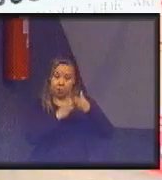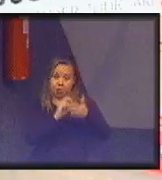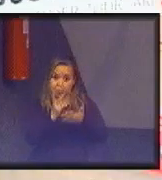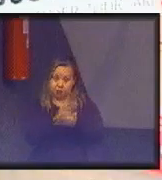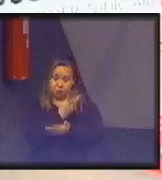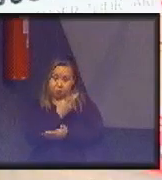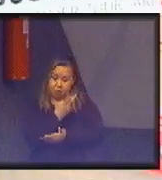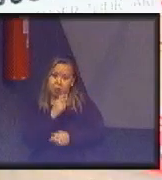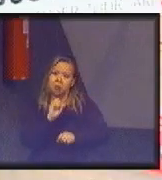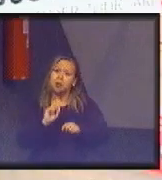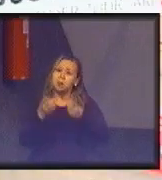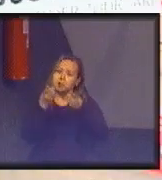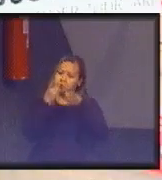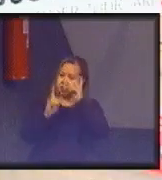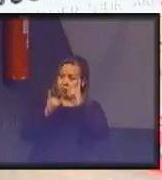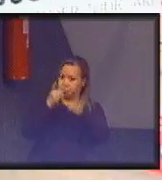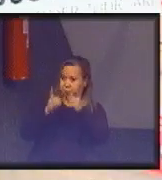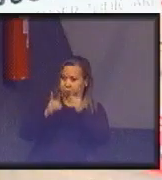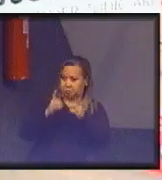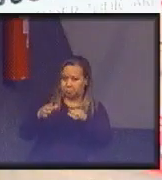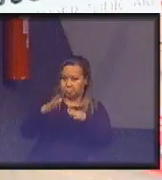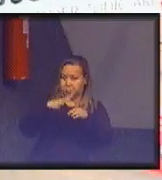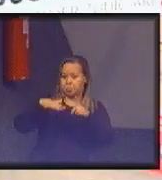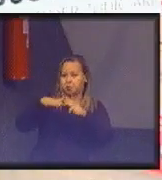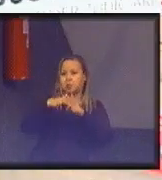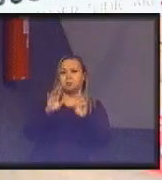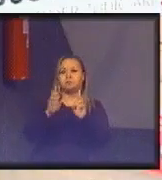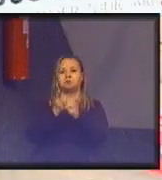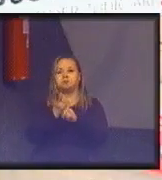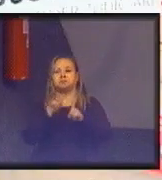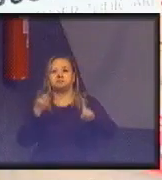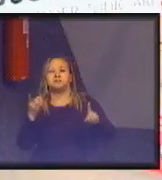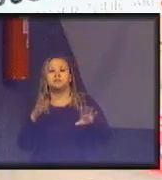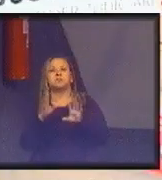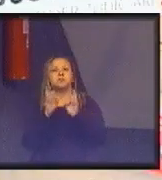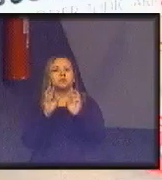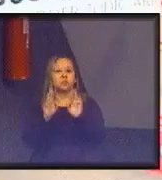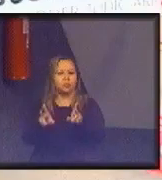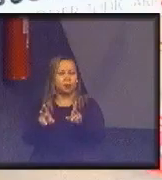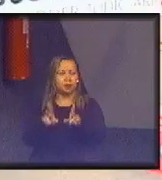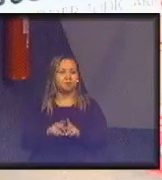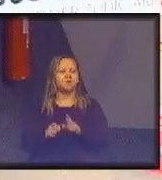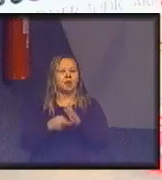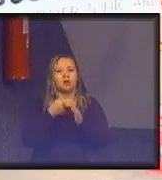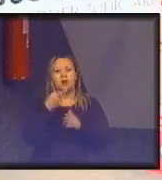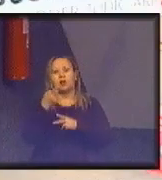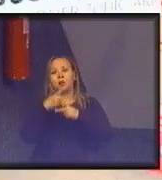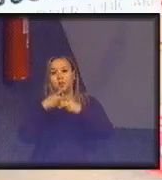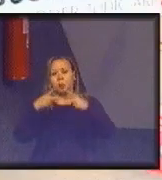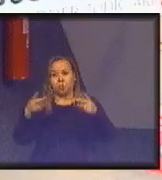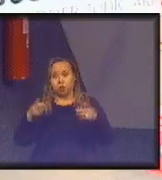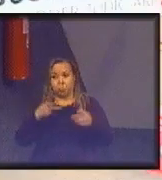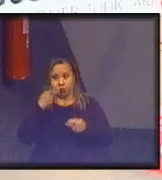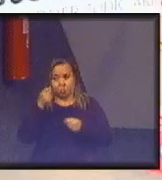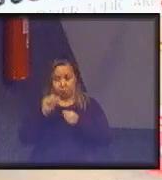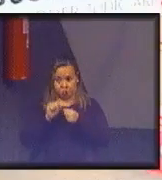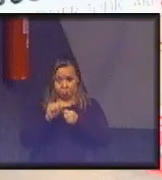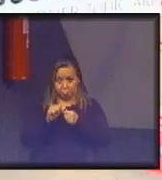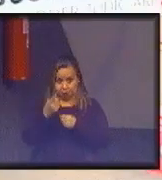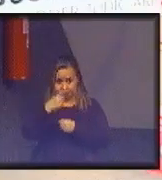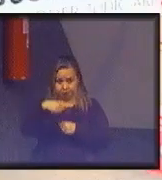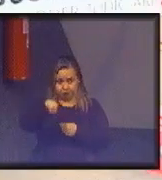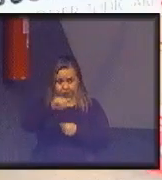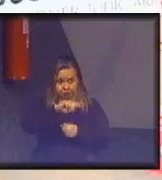dinâmicas sociais diferentes. Vamos lá. A primeira coisa que eu vou fazer com vocês